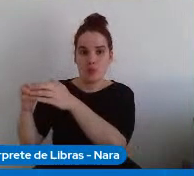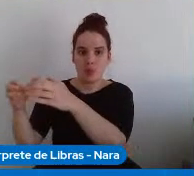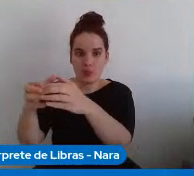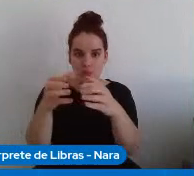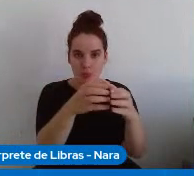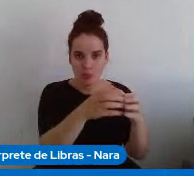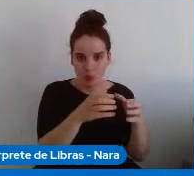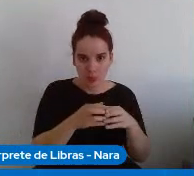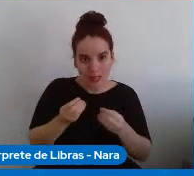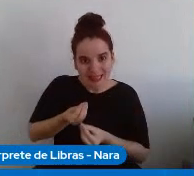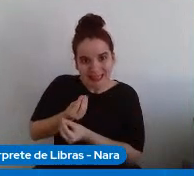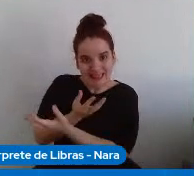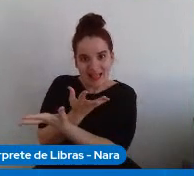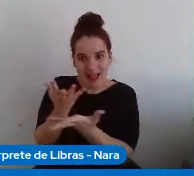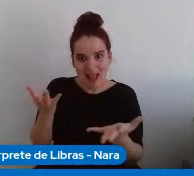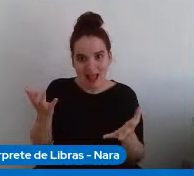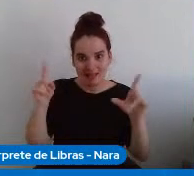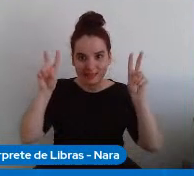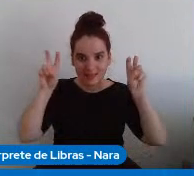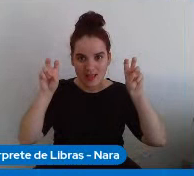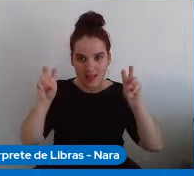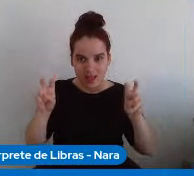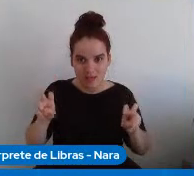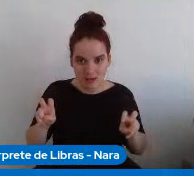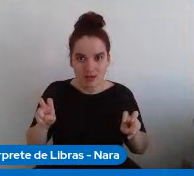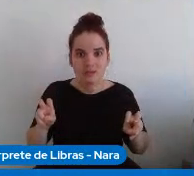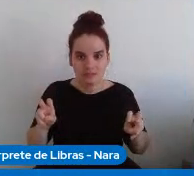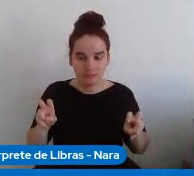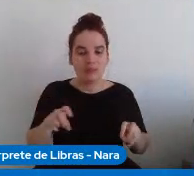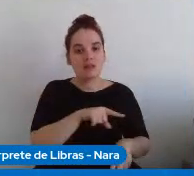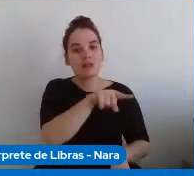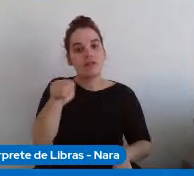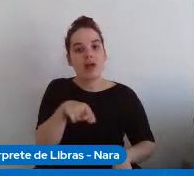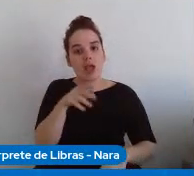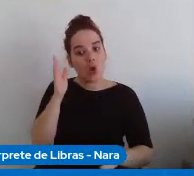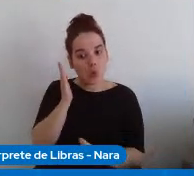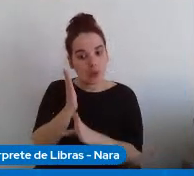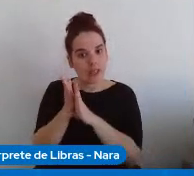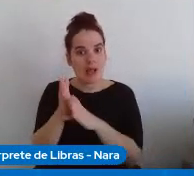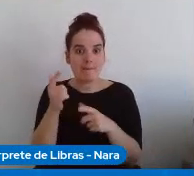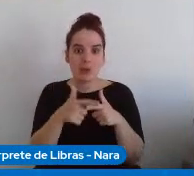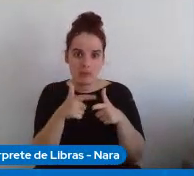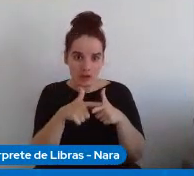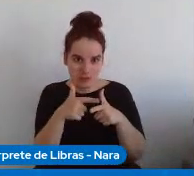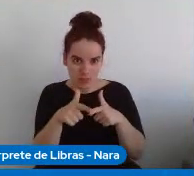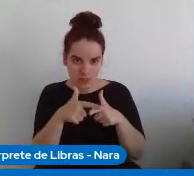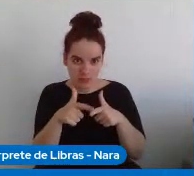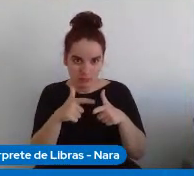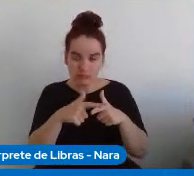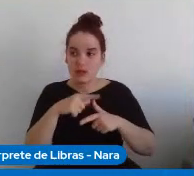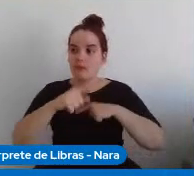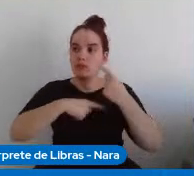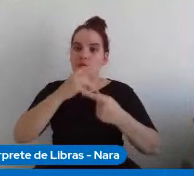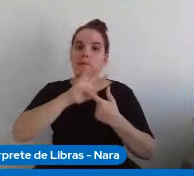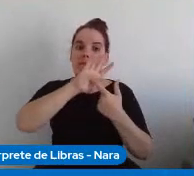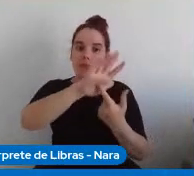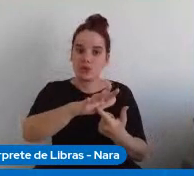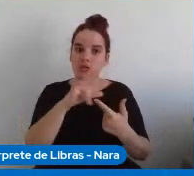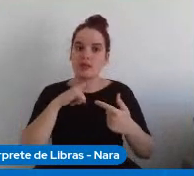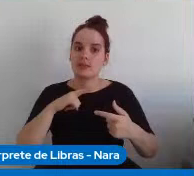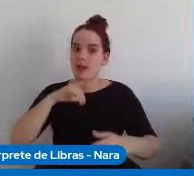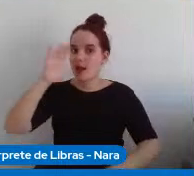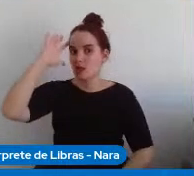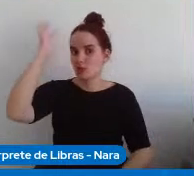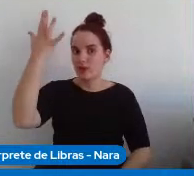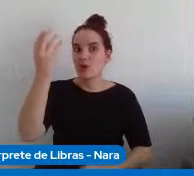e dentro desse tema elas vão entender vão achar um problema vão propor uma solução computacional para ajudar